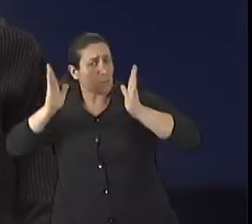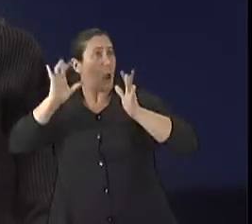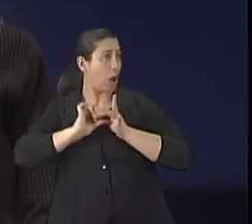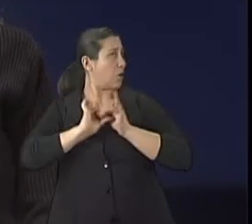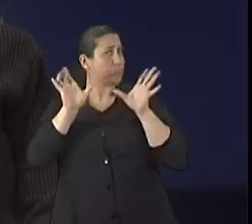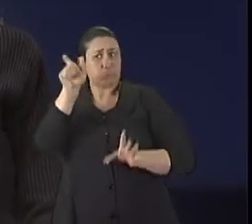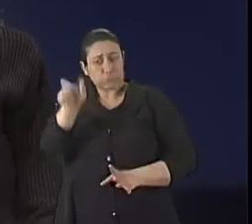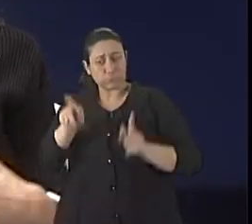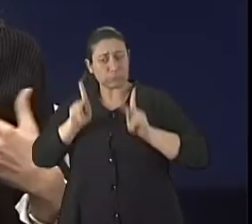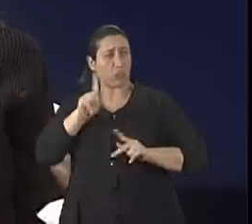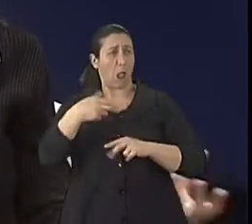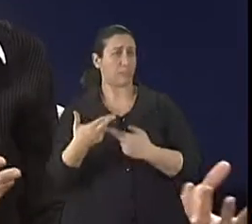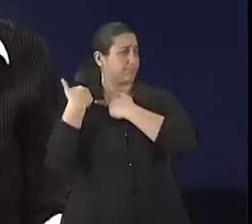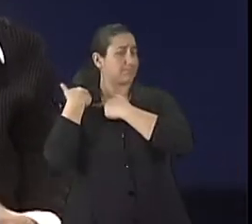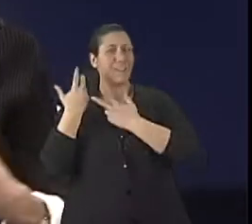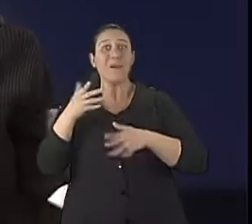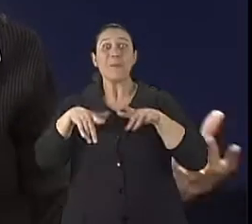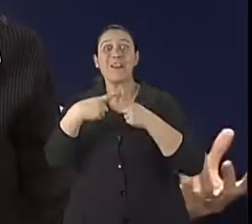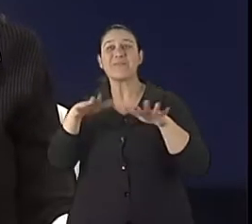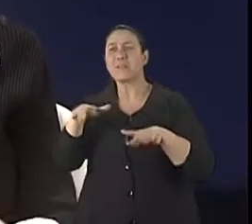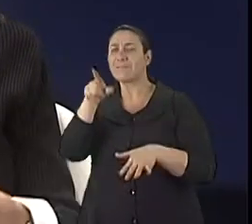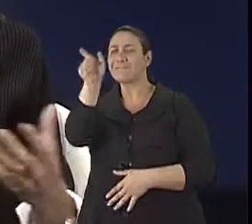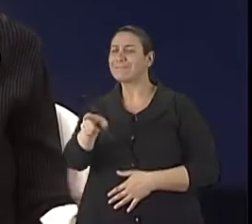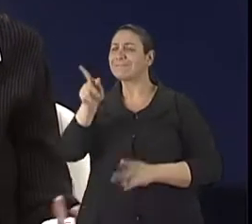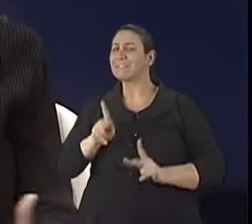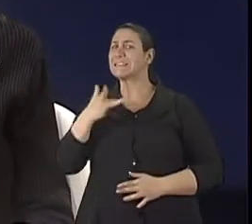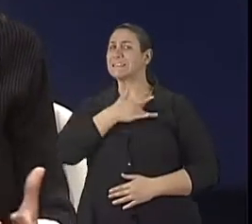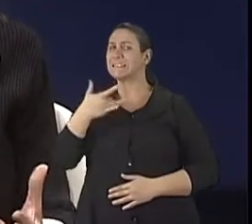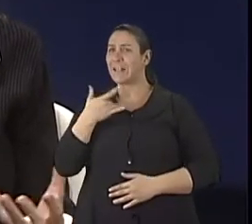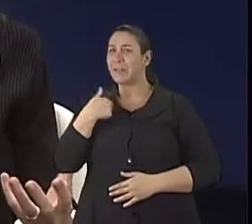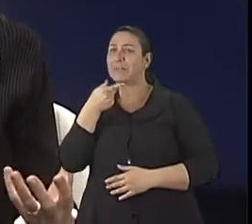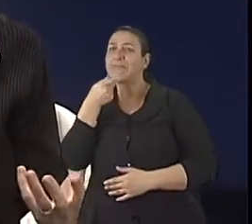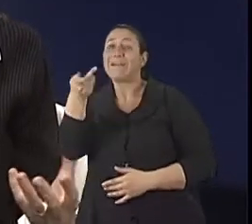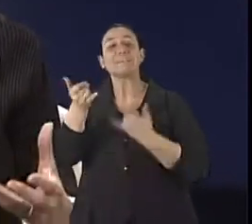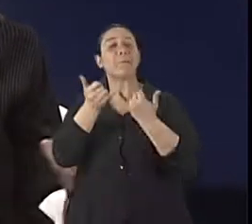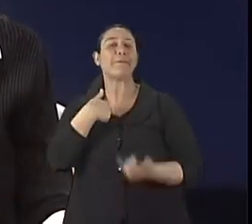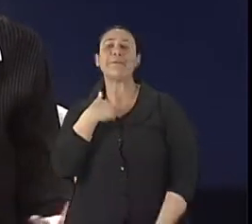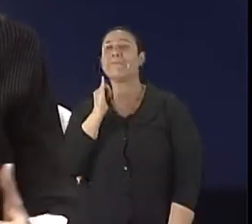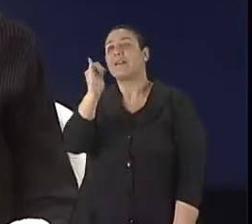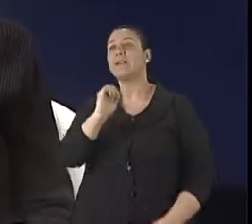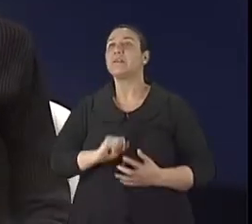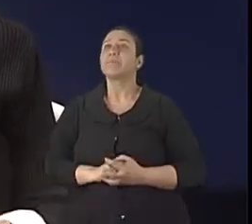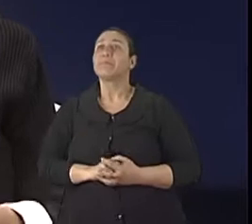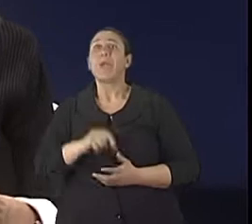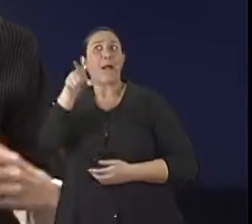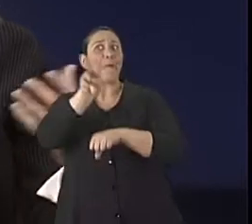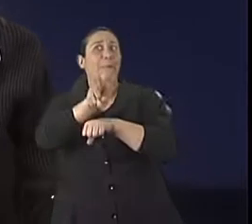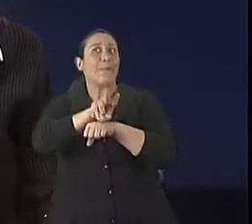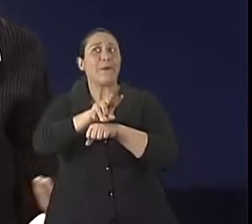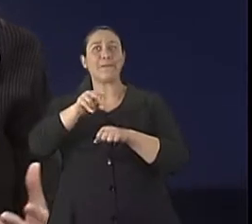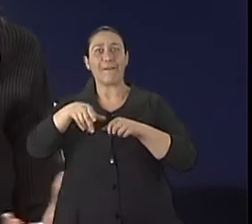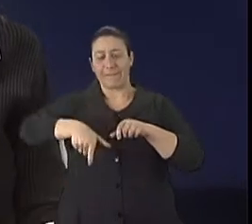segura, né? Porque às vezes a gente fica até constrangido, porque essa pessoa é tão inteira, ela é tão saudável, porque de repente eu vou começar a dizer, quero, olha, cuida com o tapete,